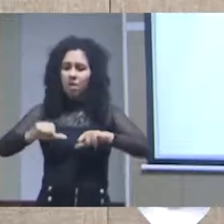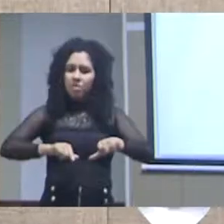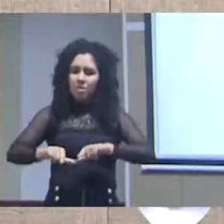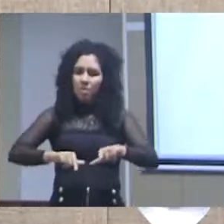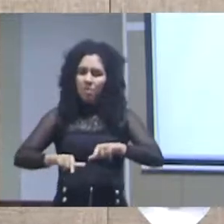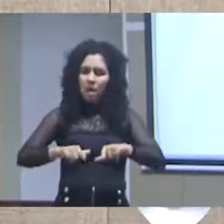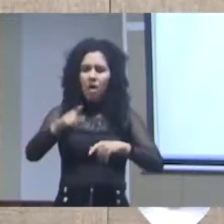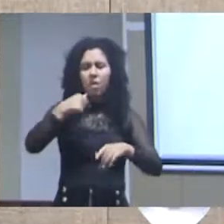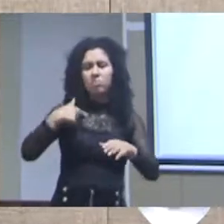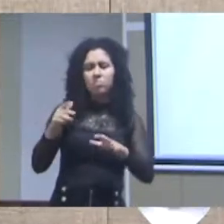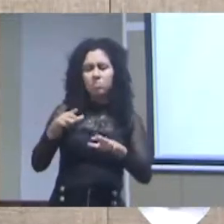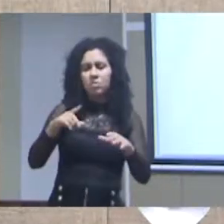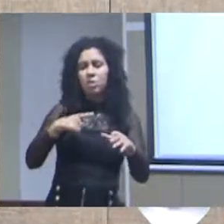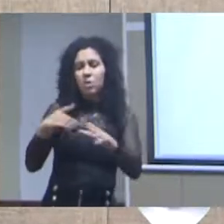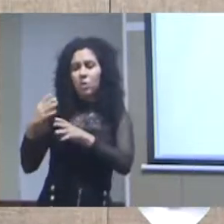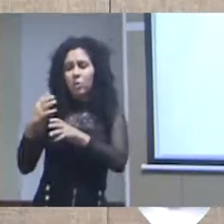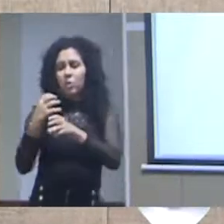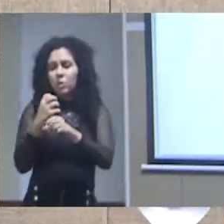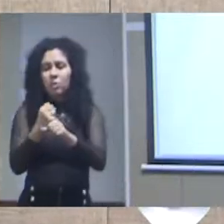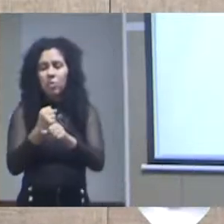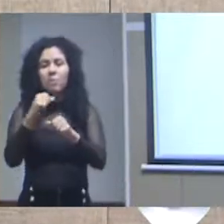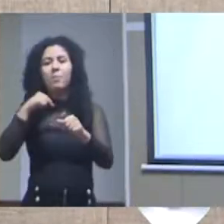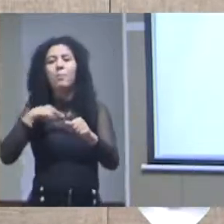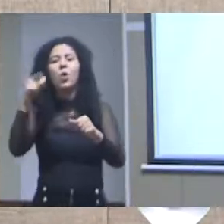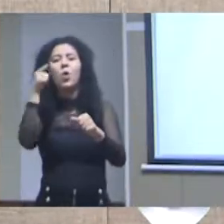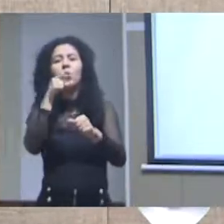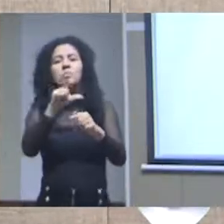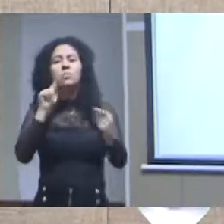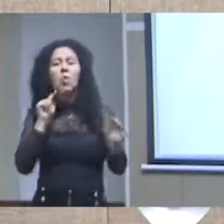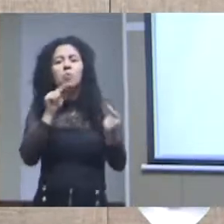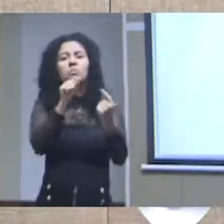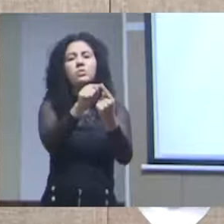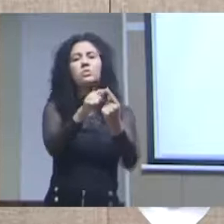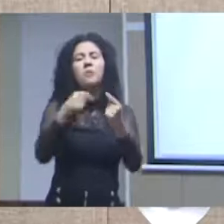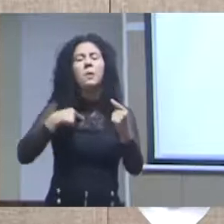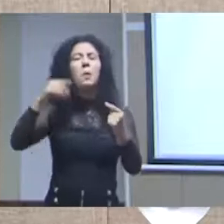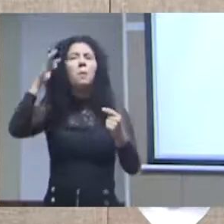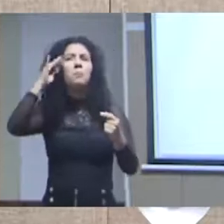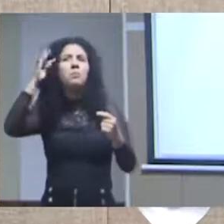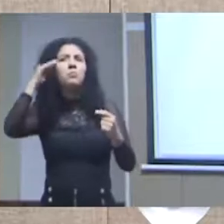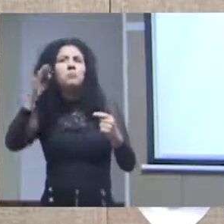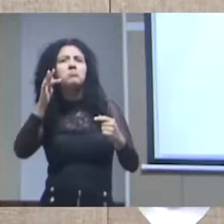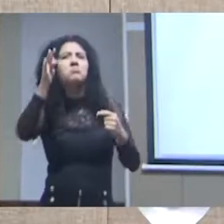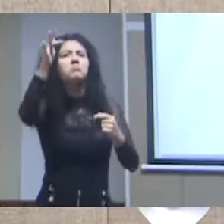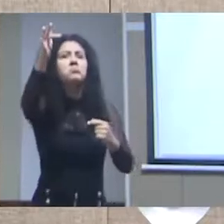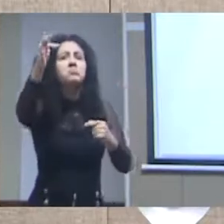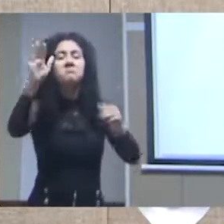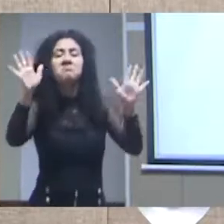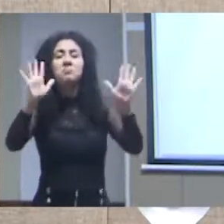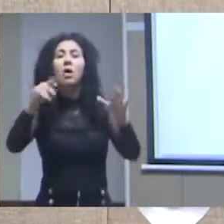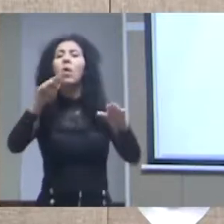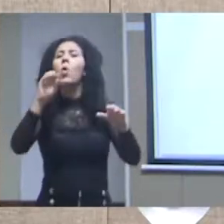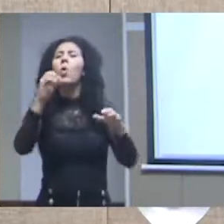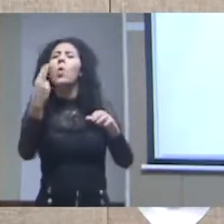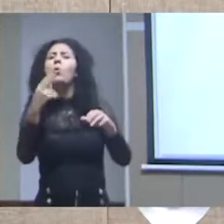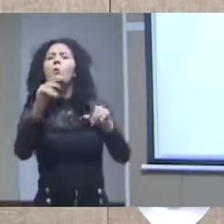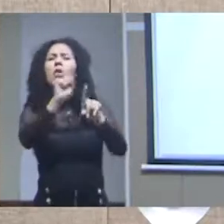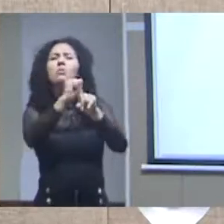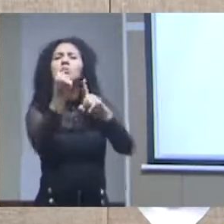plurianual você normalmente não tem as instituições pensando naquilo que eu tenho aqui dentro e que a sociedade gostaria